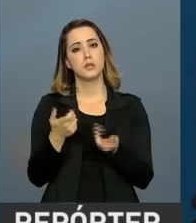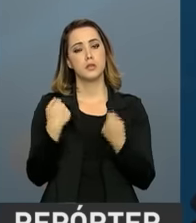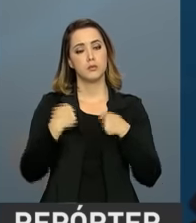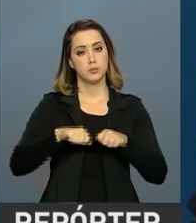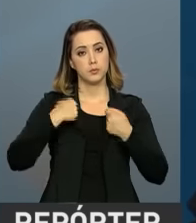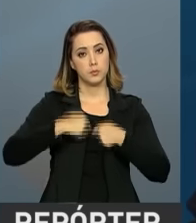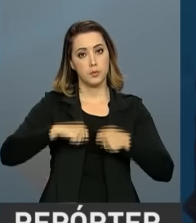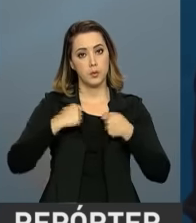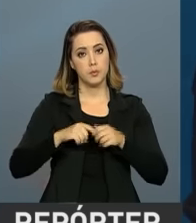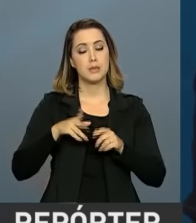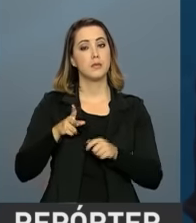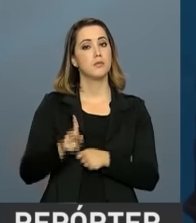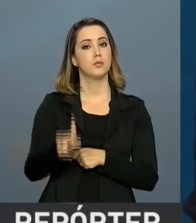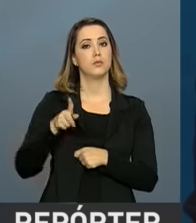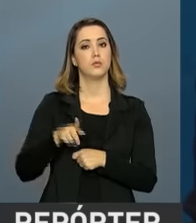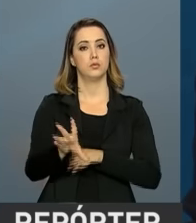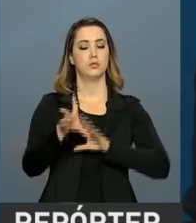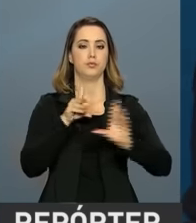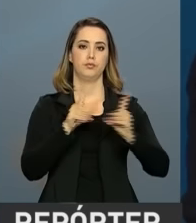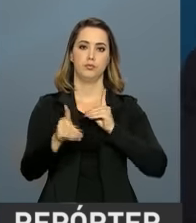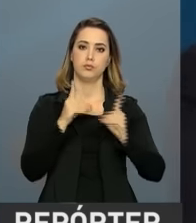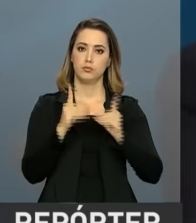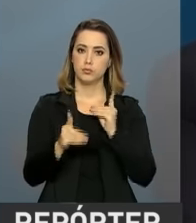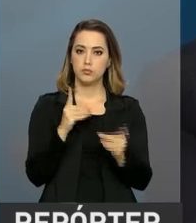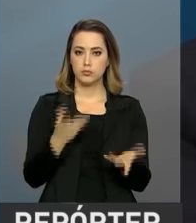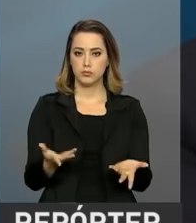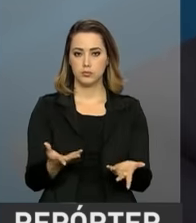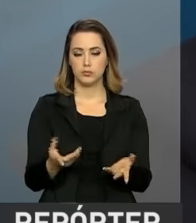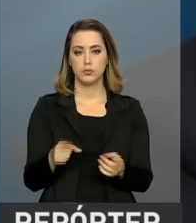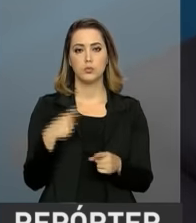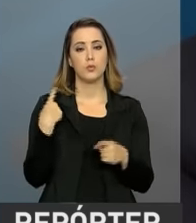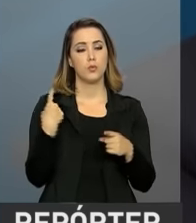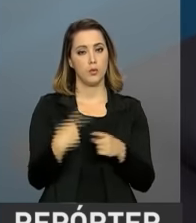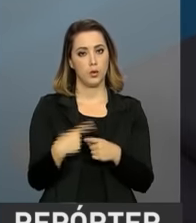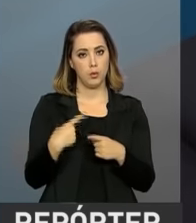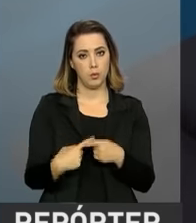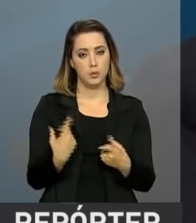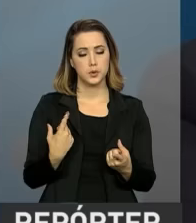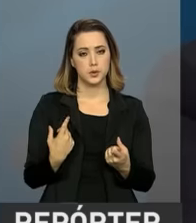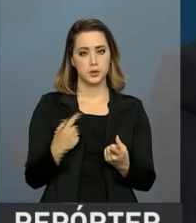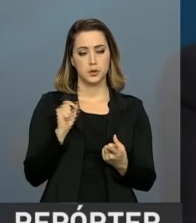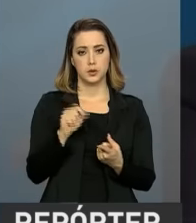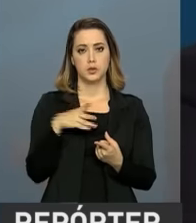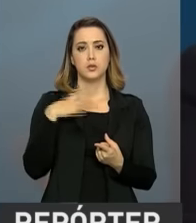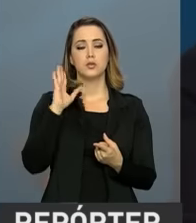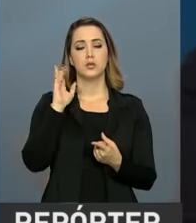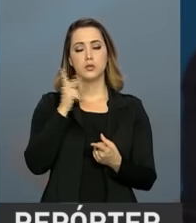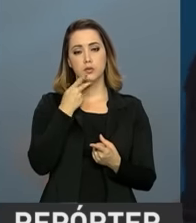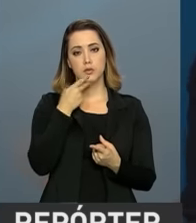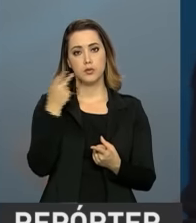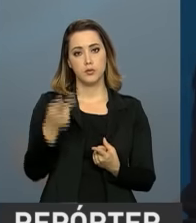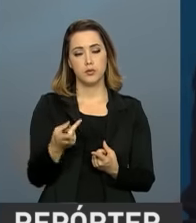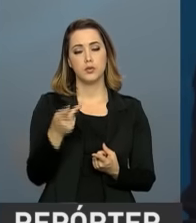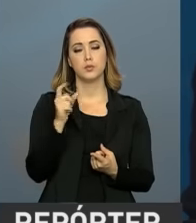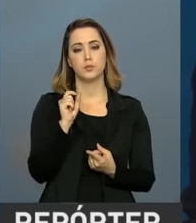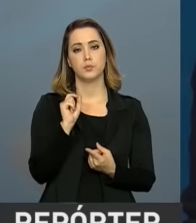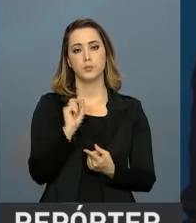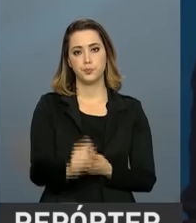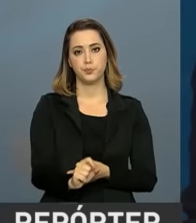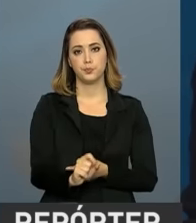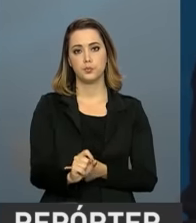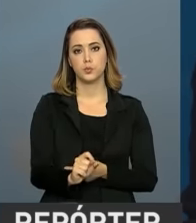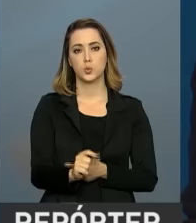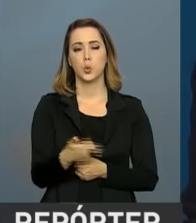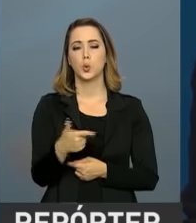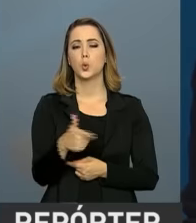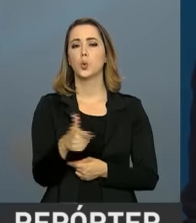permanentemente dialogar. Portanto, vou dizer talvez uma obviedade, mas não há